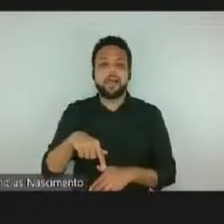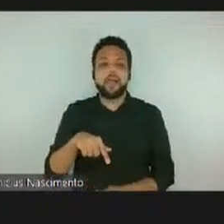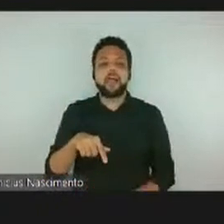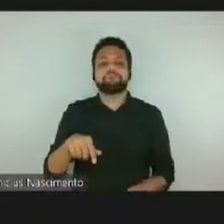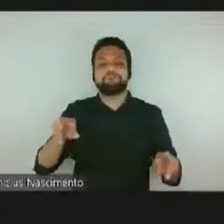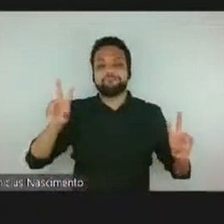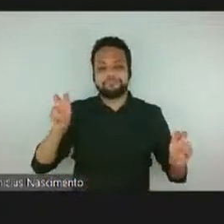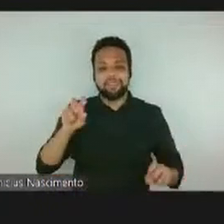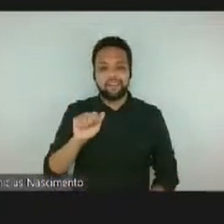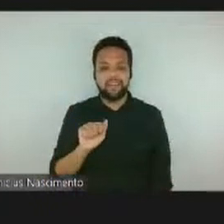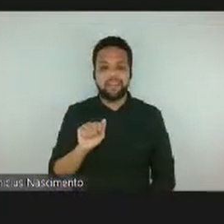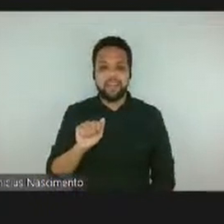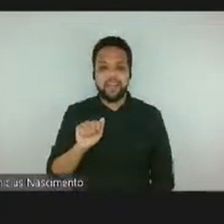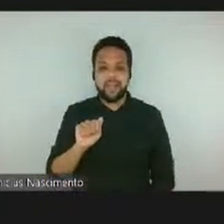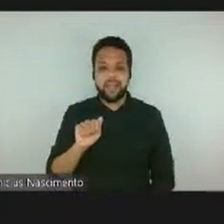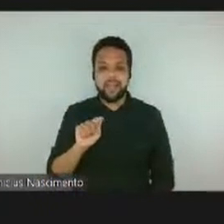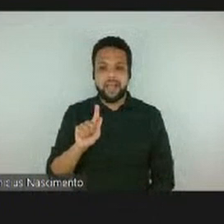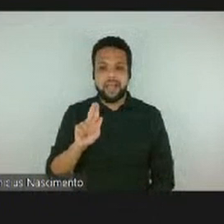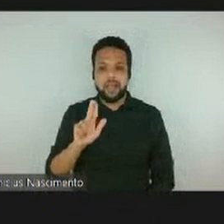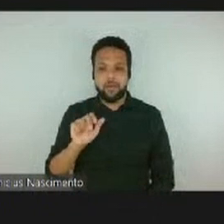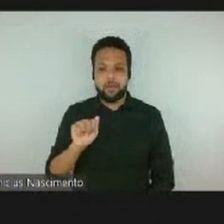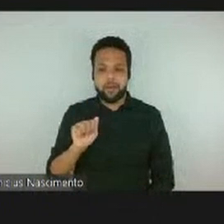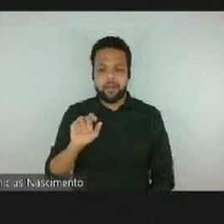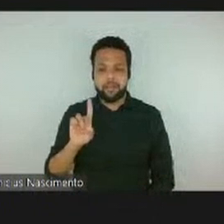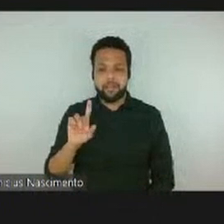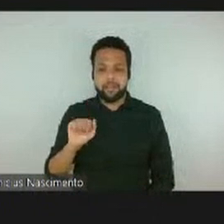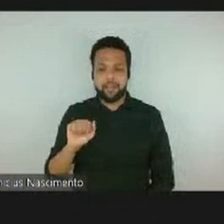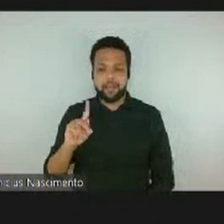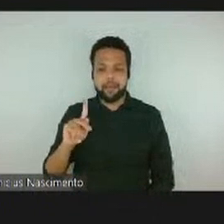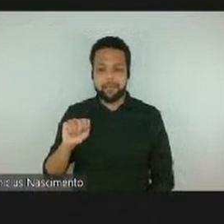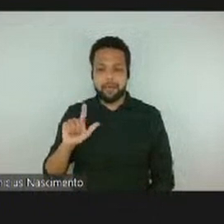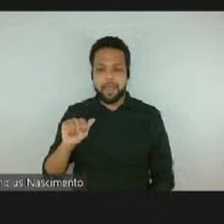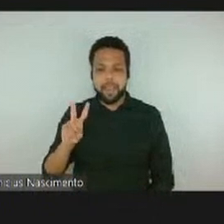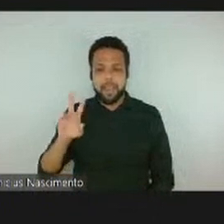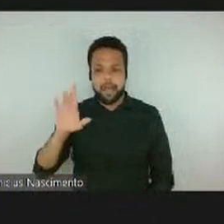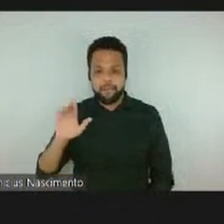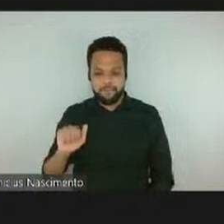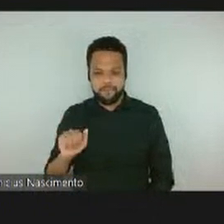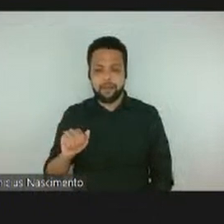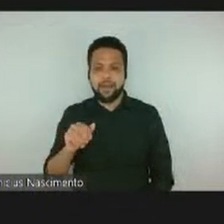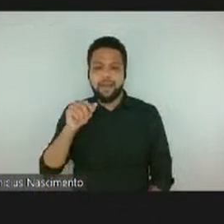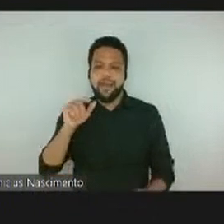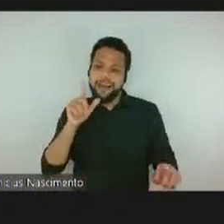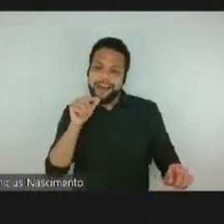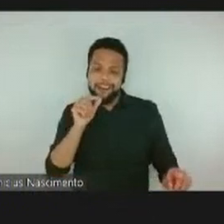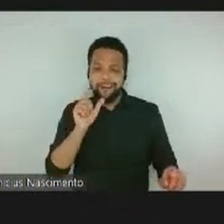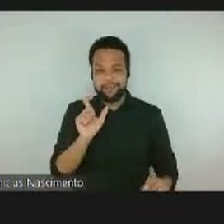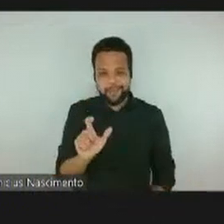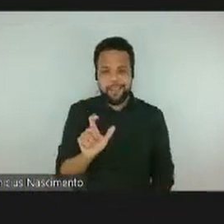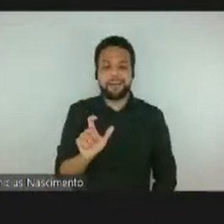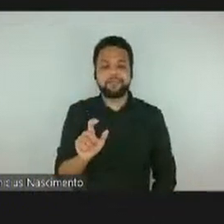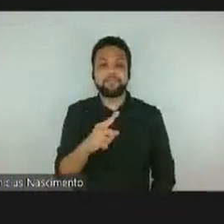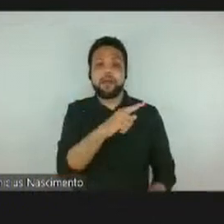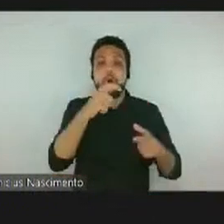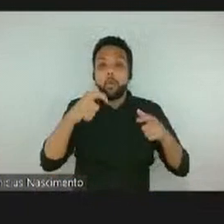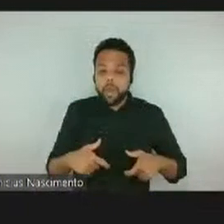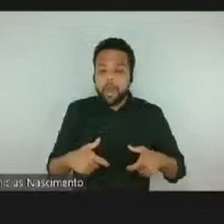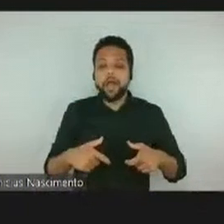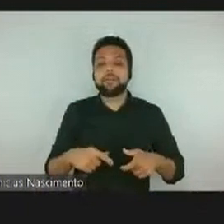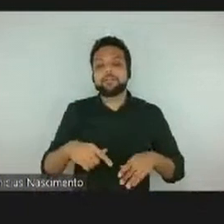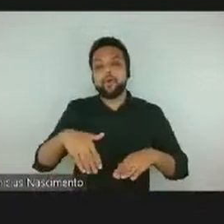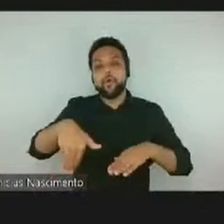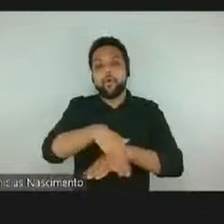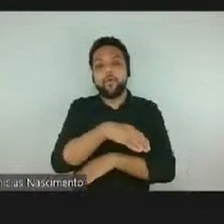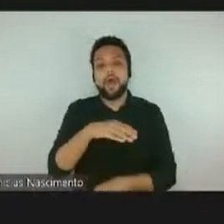Galciane, num outro espaço, enfim, particular, que é aqui na Cardoso de Almeida, em São Paulo, chamado